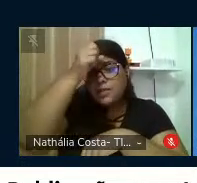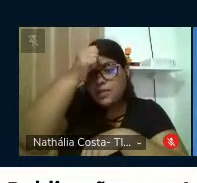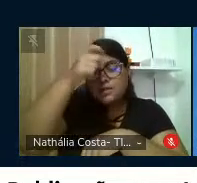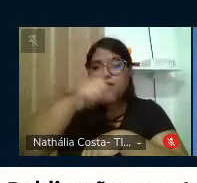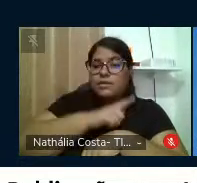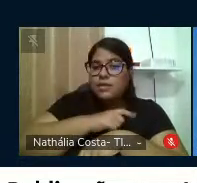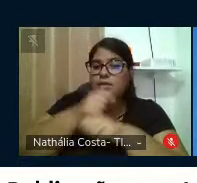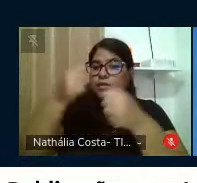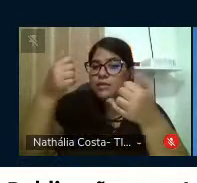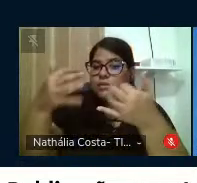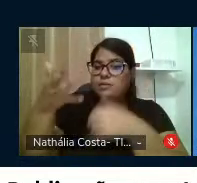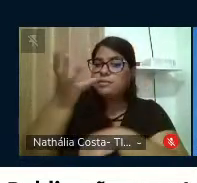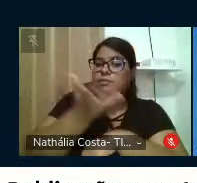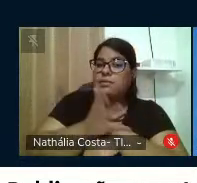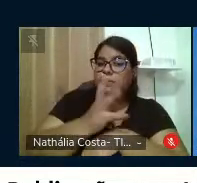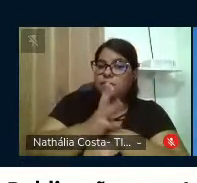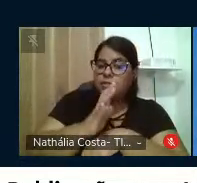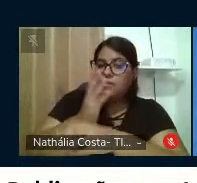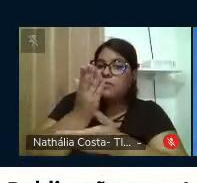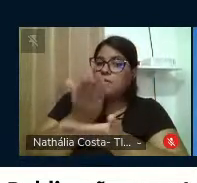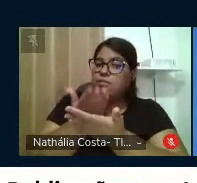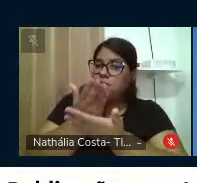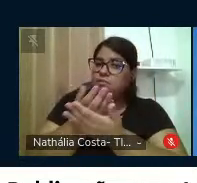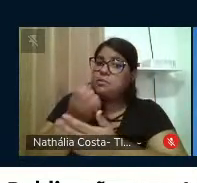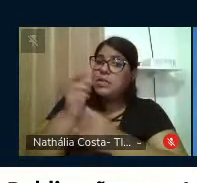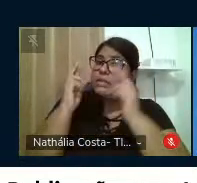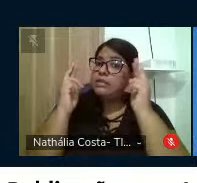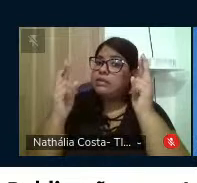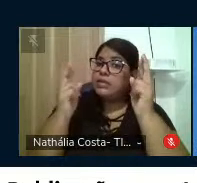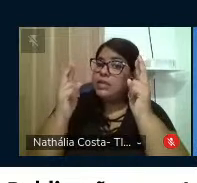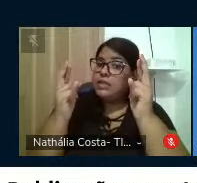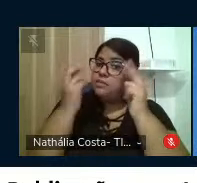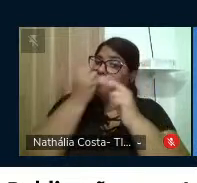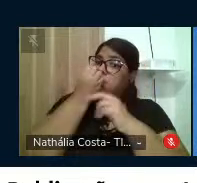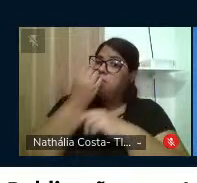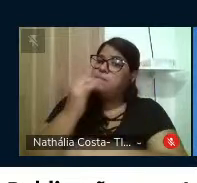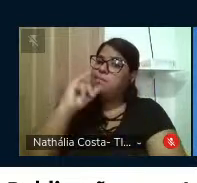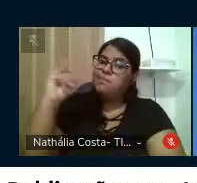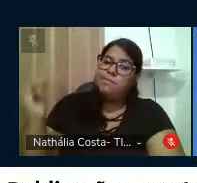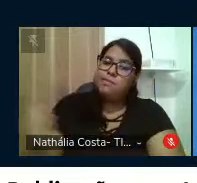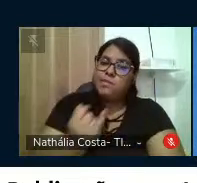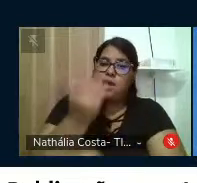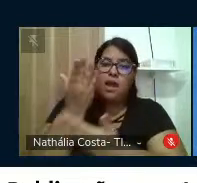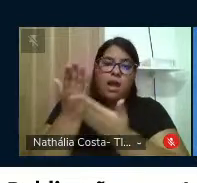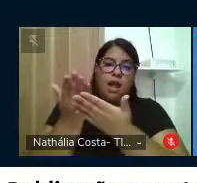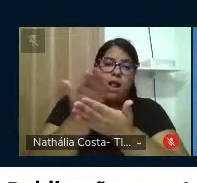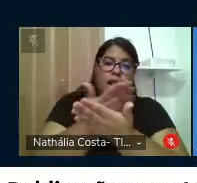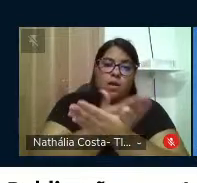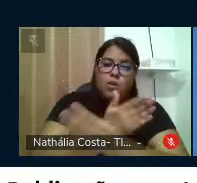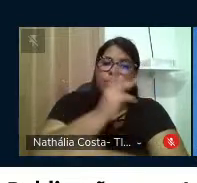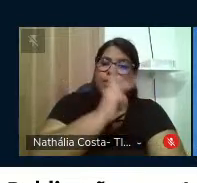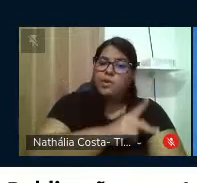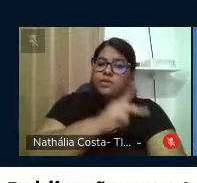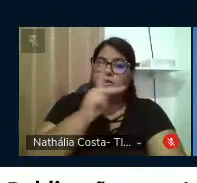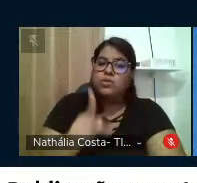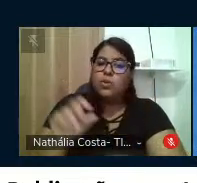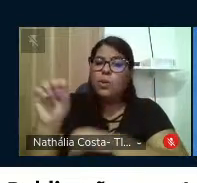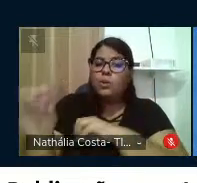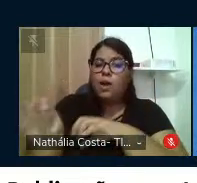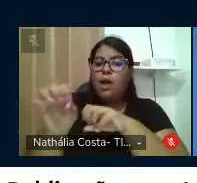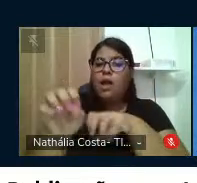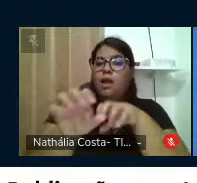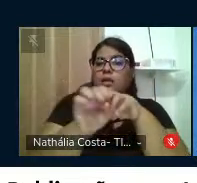as aulas práticas, e eu espero também que seja muito útil, muito proveitoso para os estudantes e os professores, os educadores,